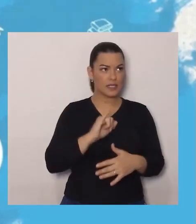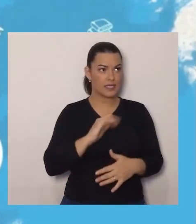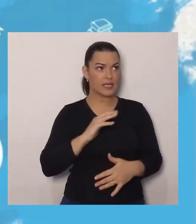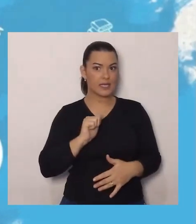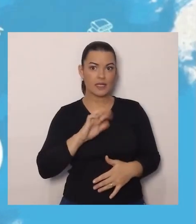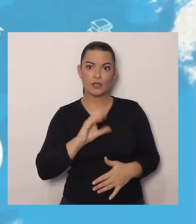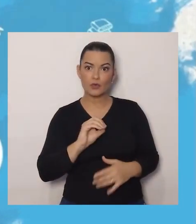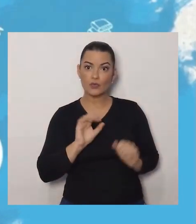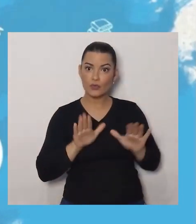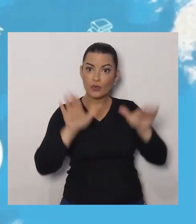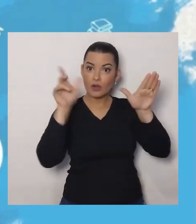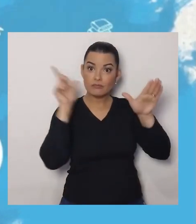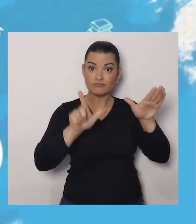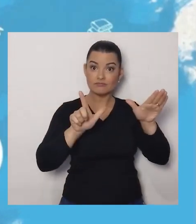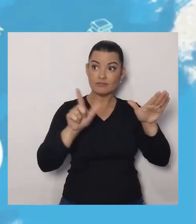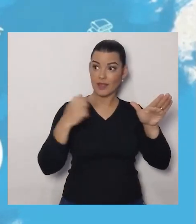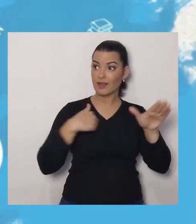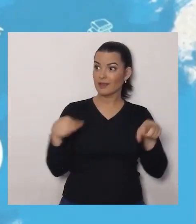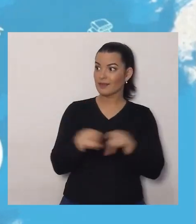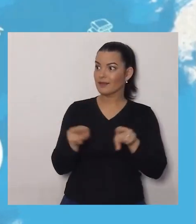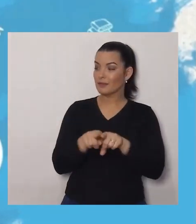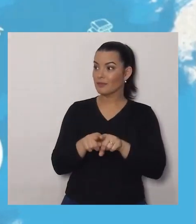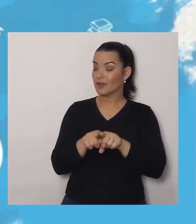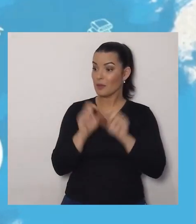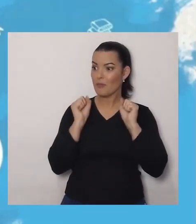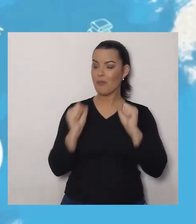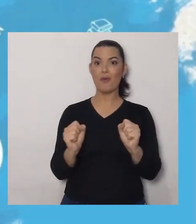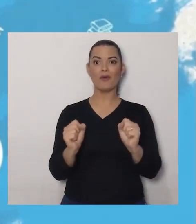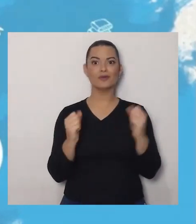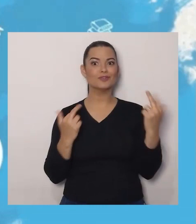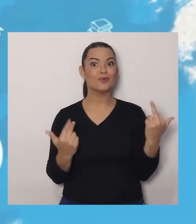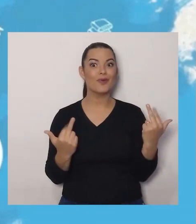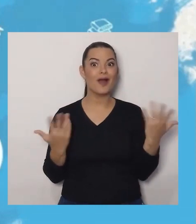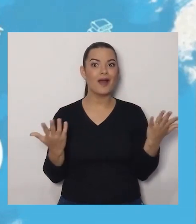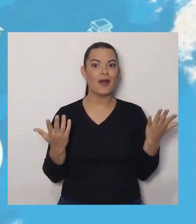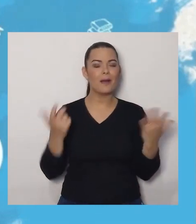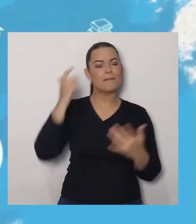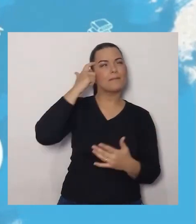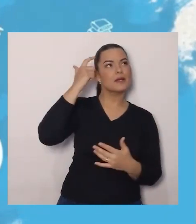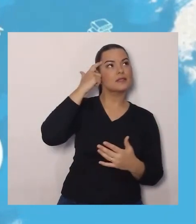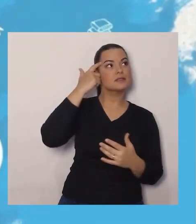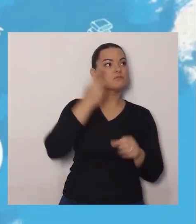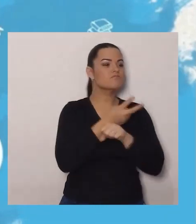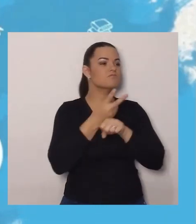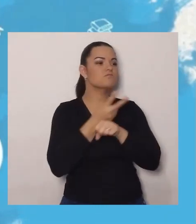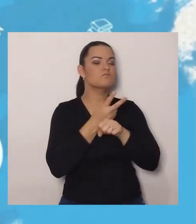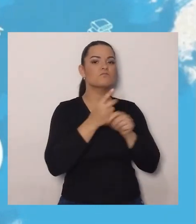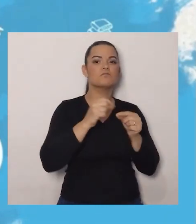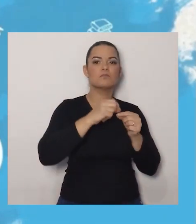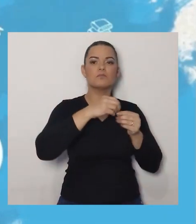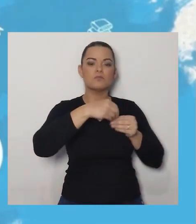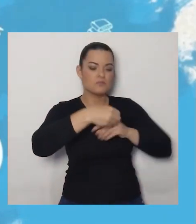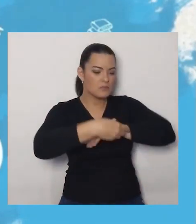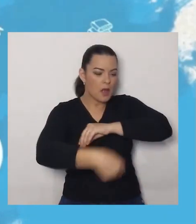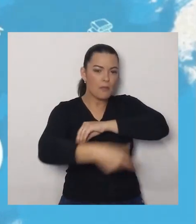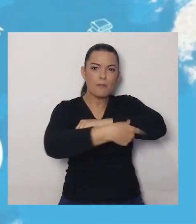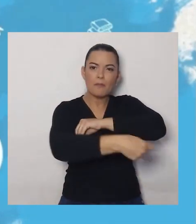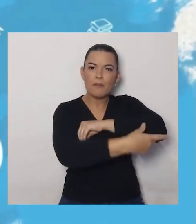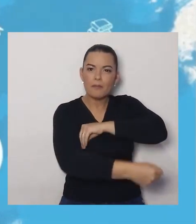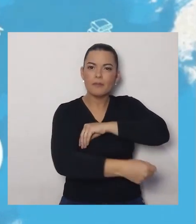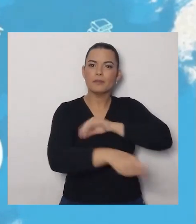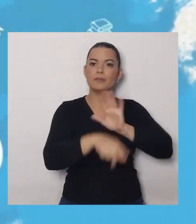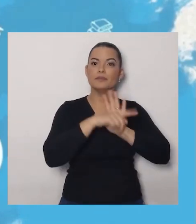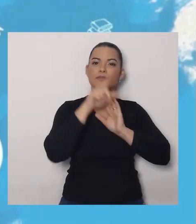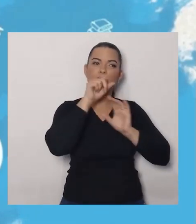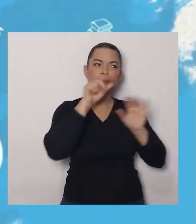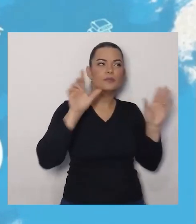e a cera de abelha. E ela ficou pensando nisso. Quando foi outro dia que ela chegou à escola. O que que